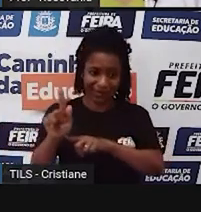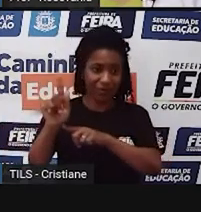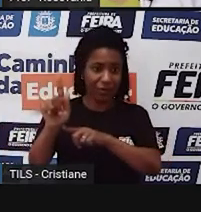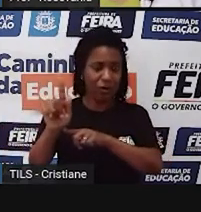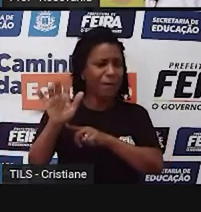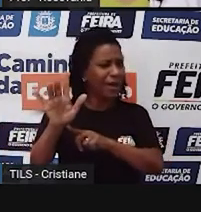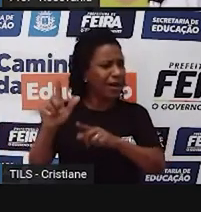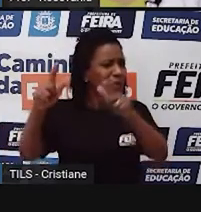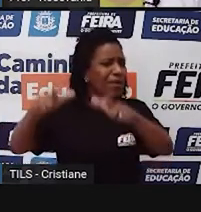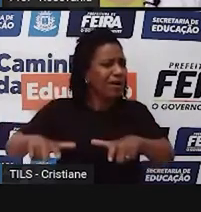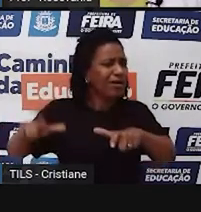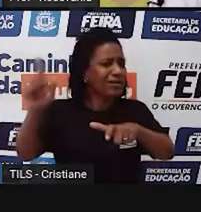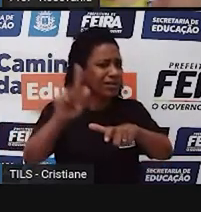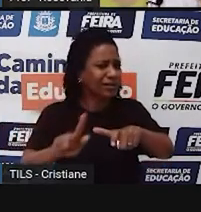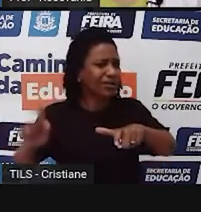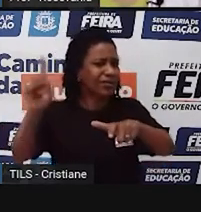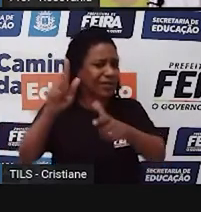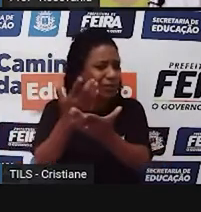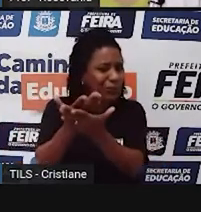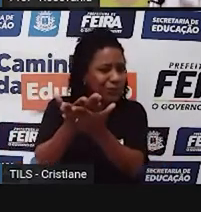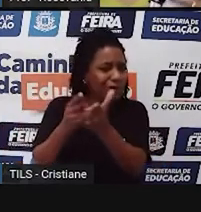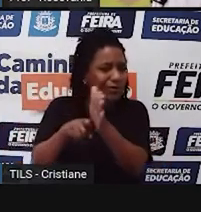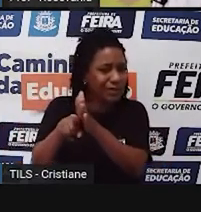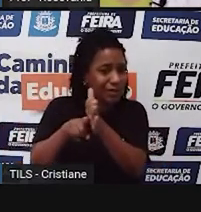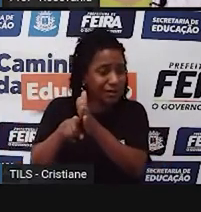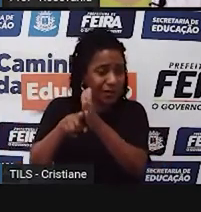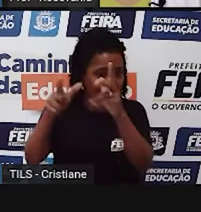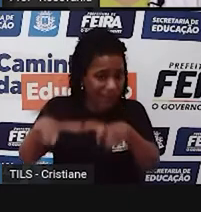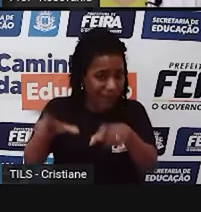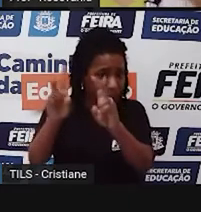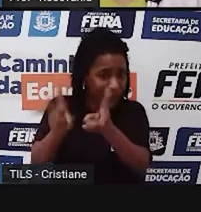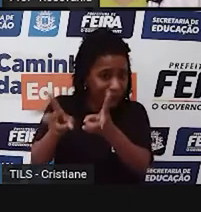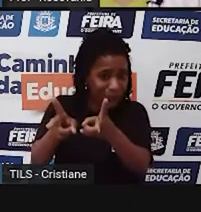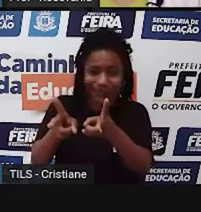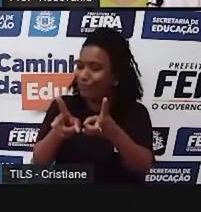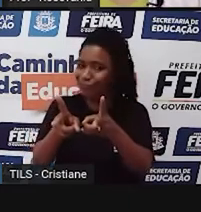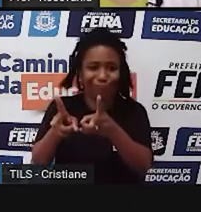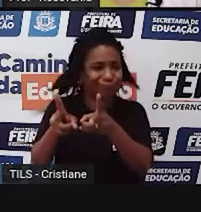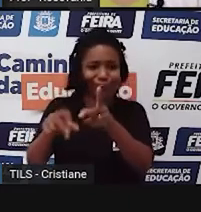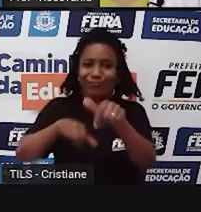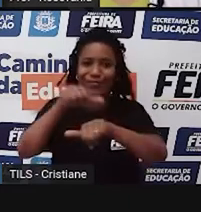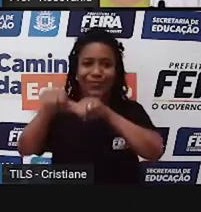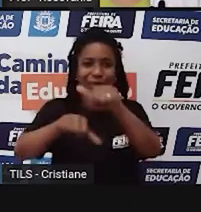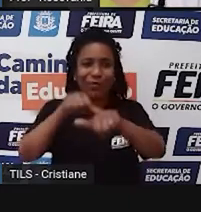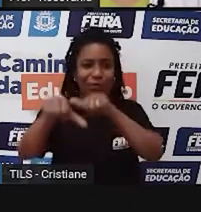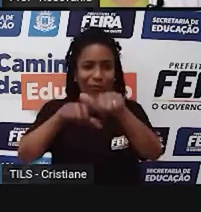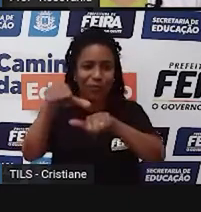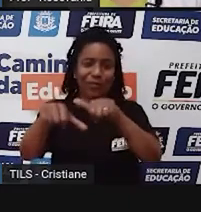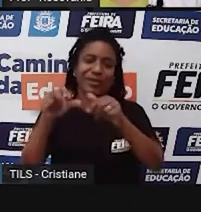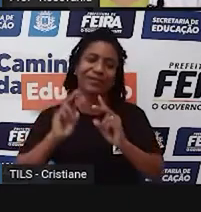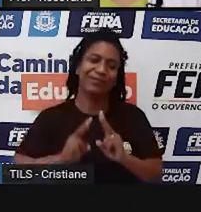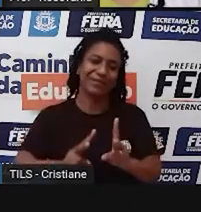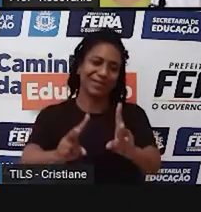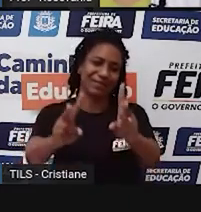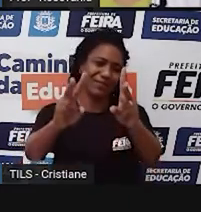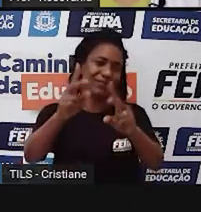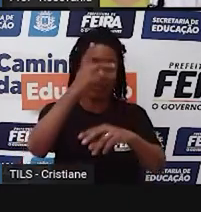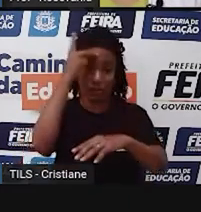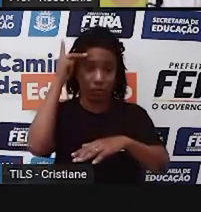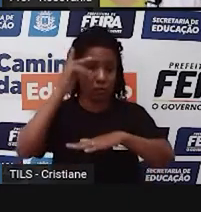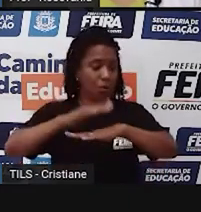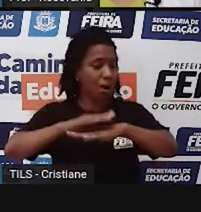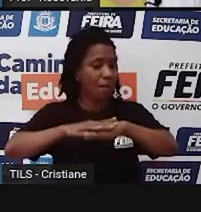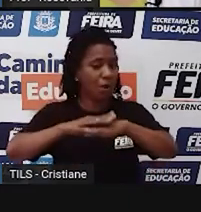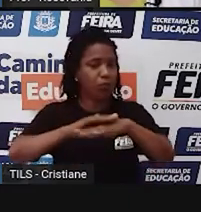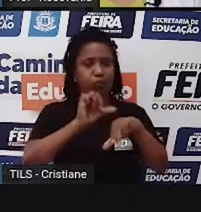é transformado, é reelaborado todos os dias, todas as horas, por nós, né, os habitantes de cada lugar